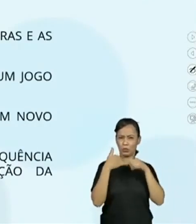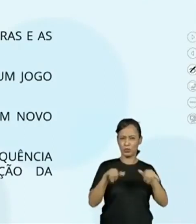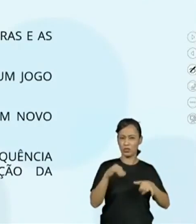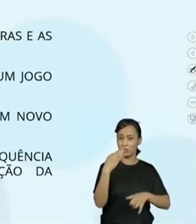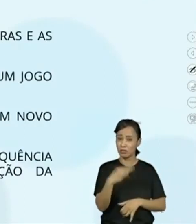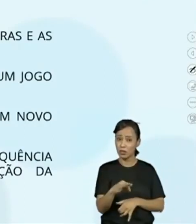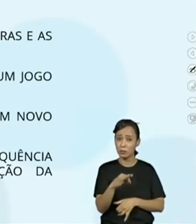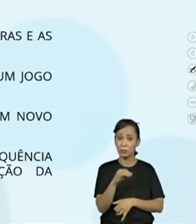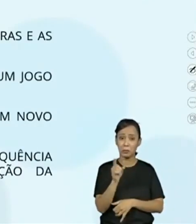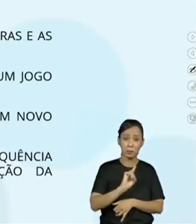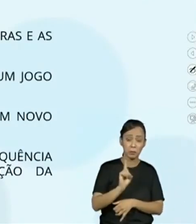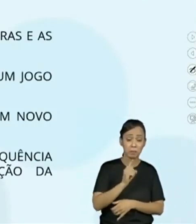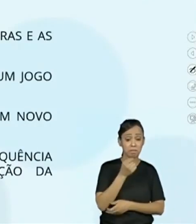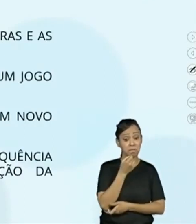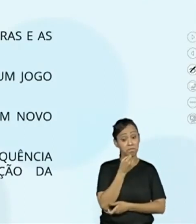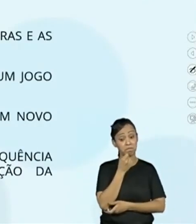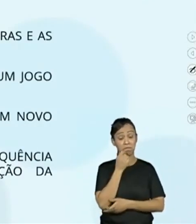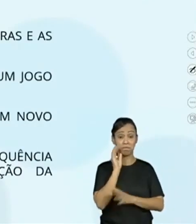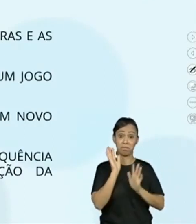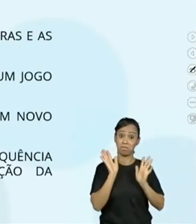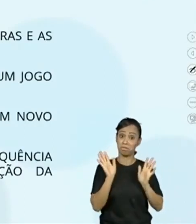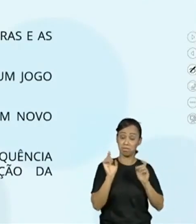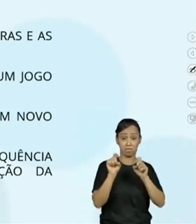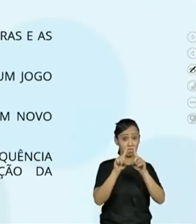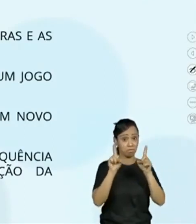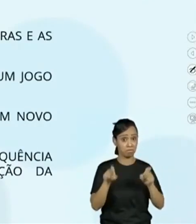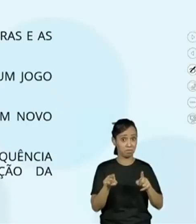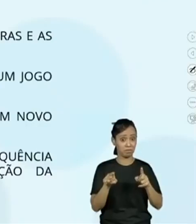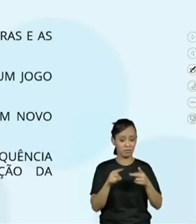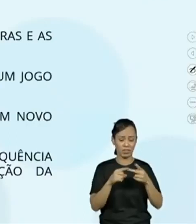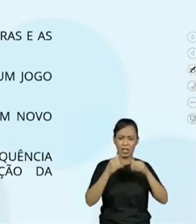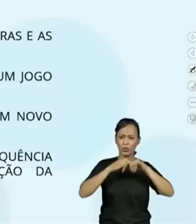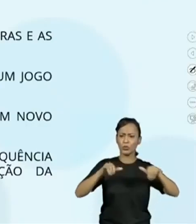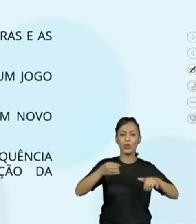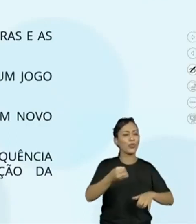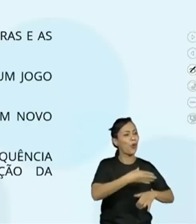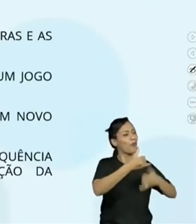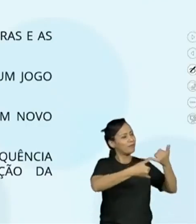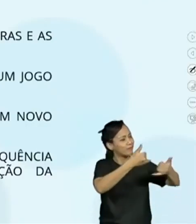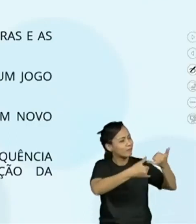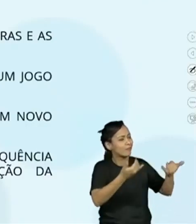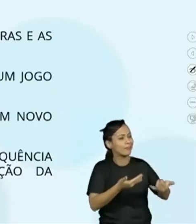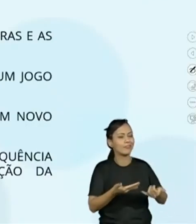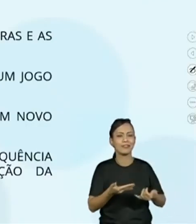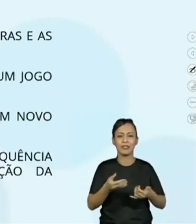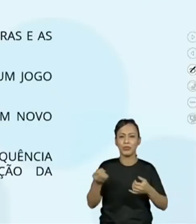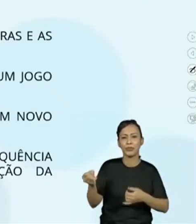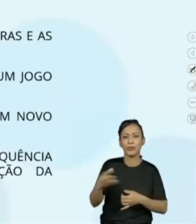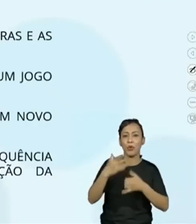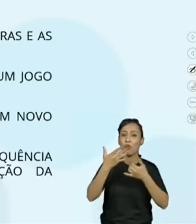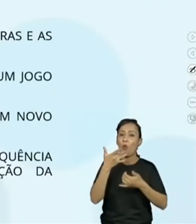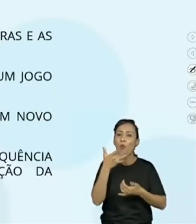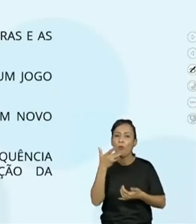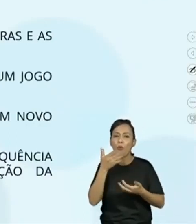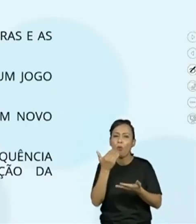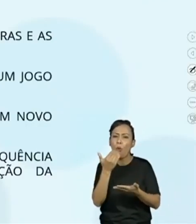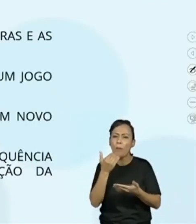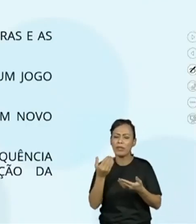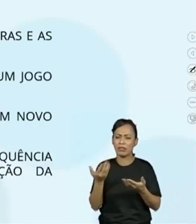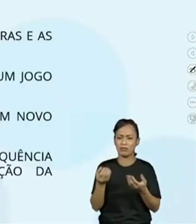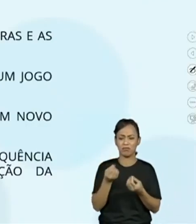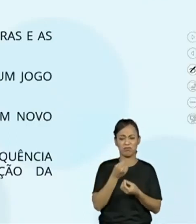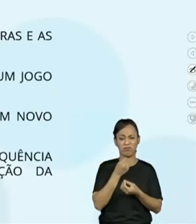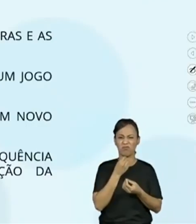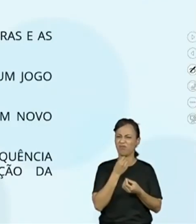regras de brincadeiras e as receitas? Anunciar uma nova brincadeira ou um novo cardápio? Também não,